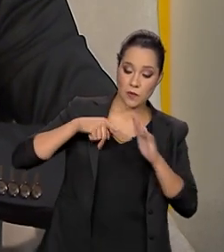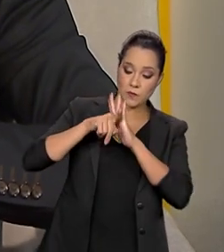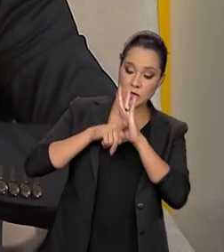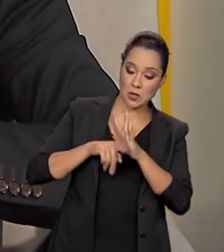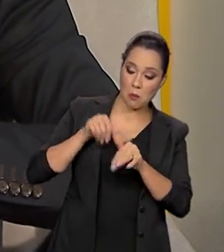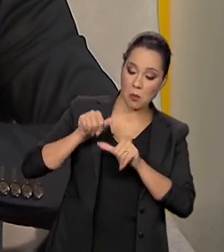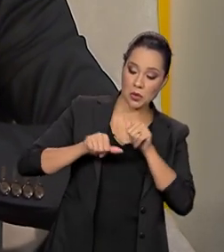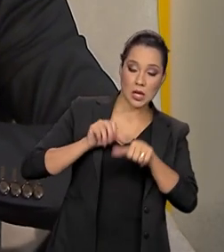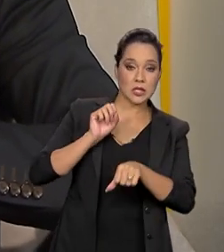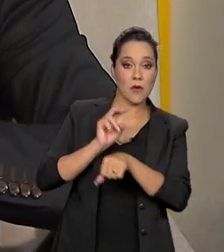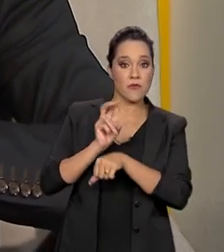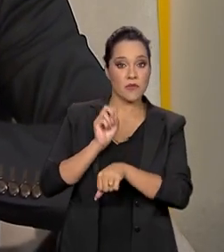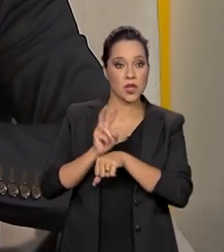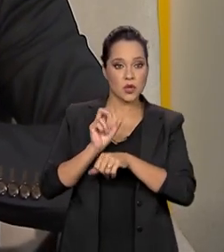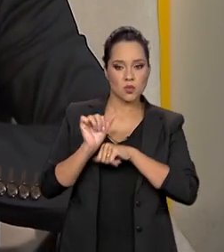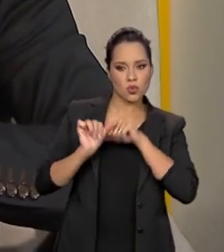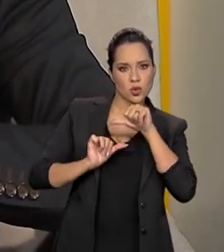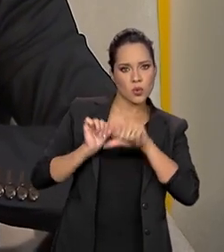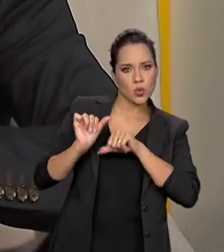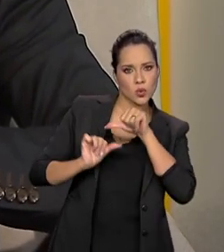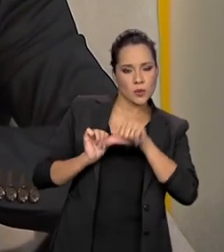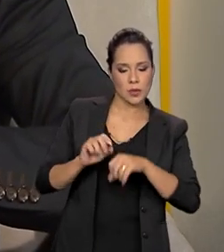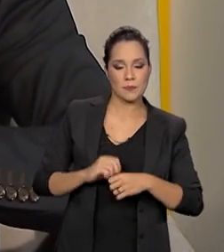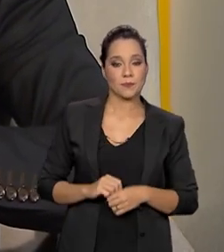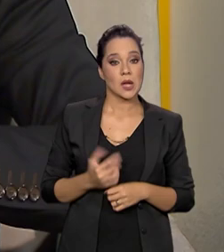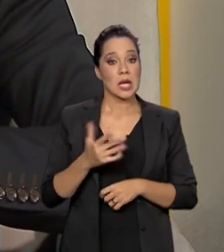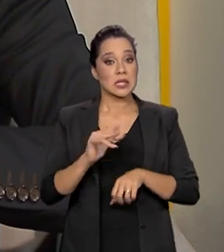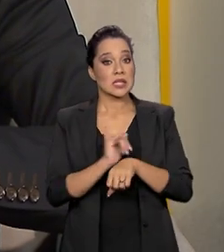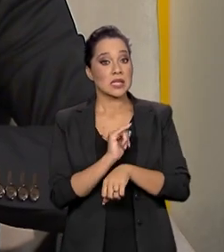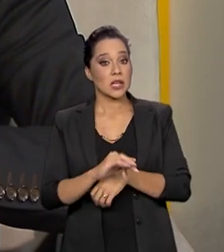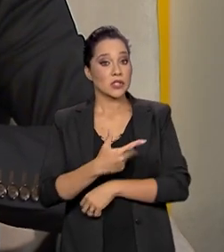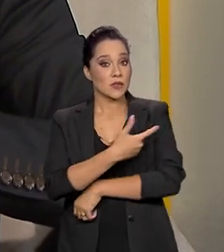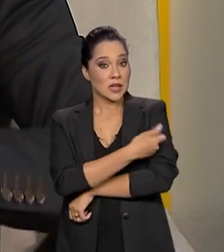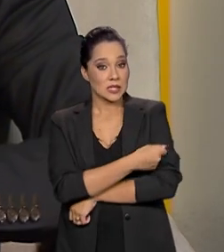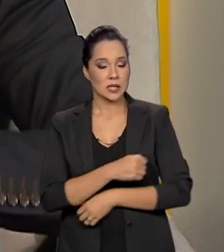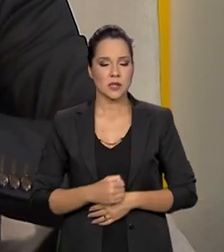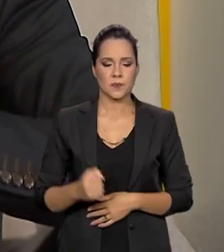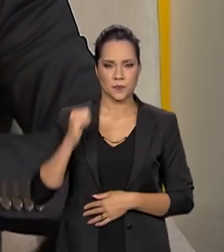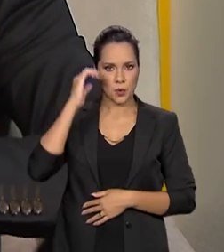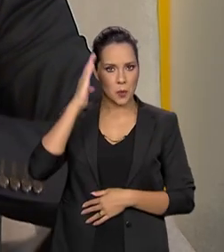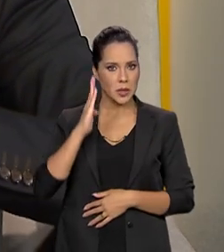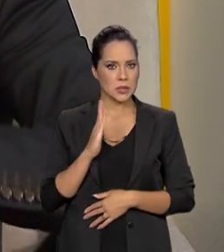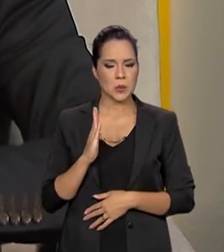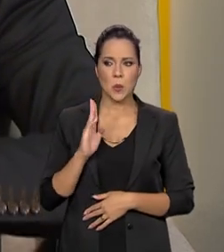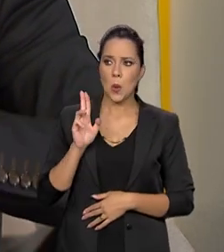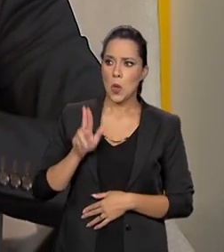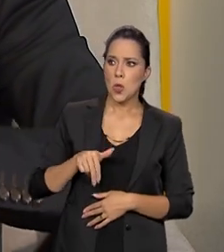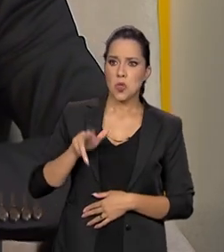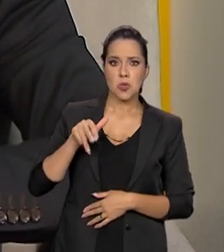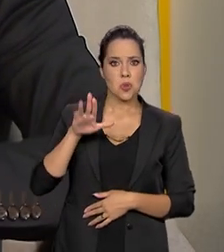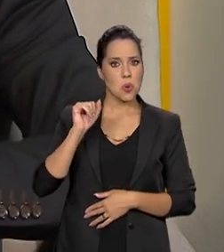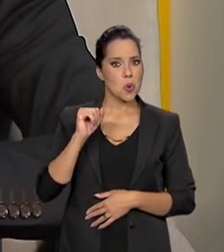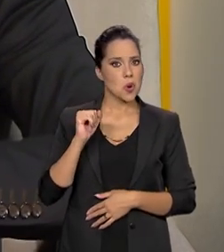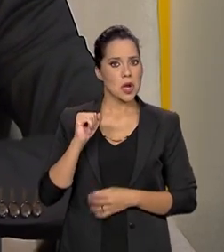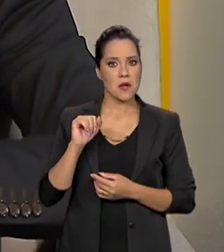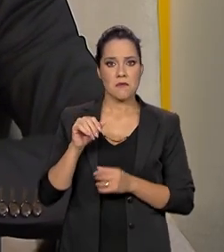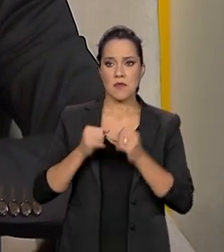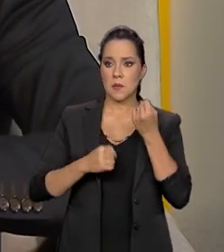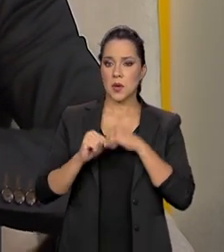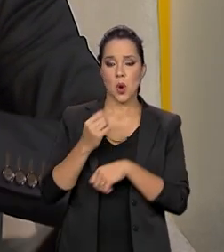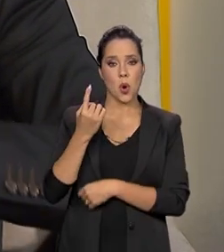mutações desse vírus. Uma estratégia de vacinas. O Brasil nunca produziu uma vacina